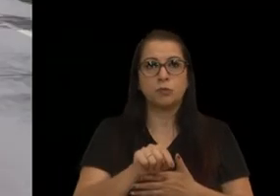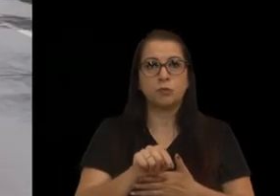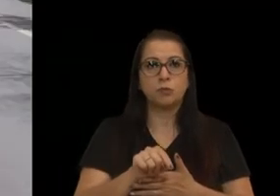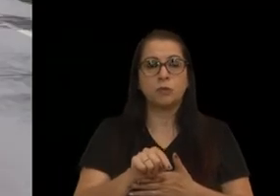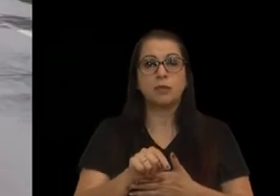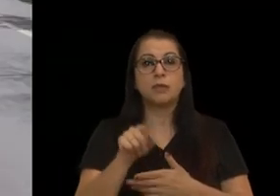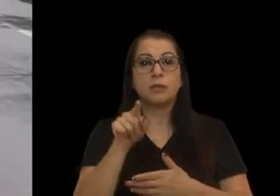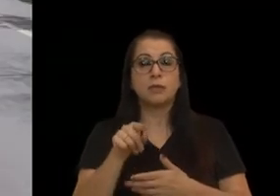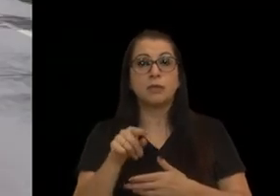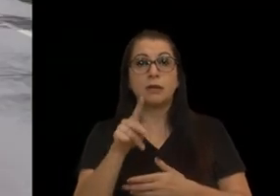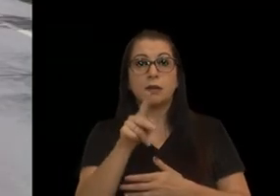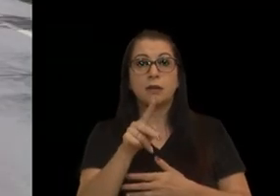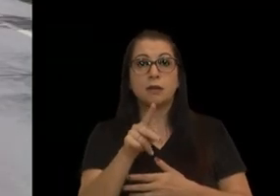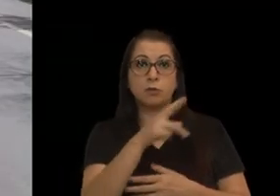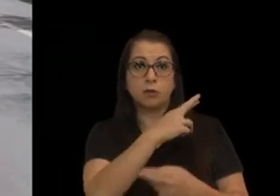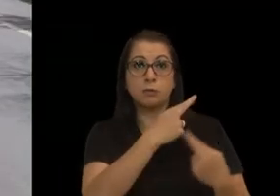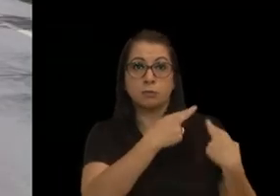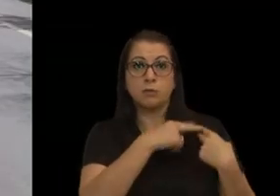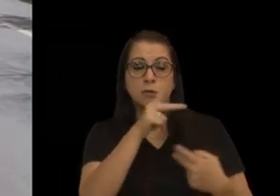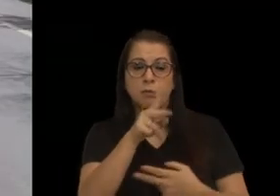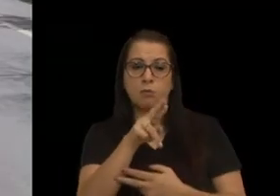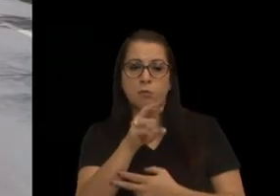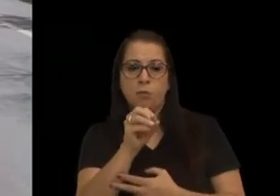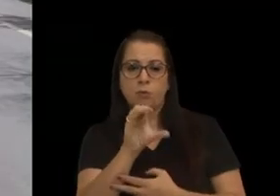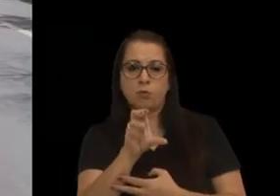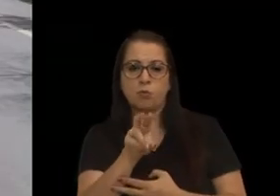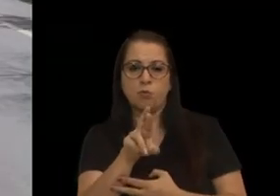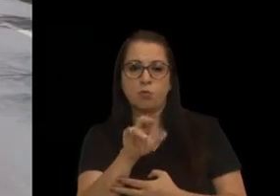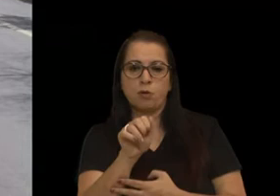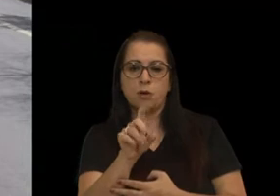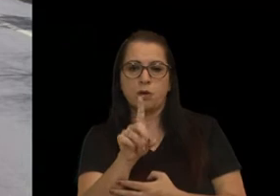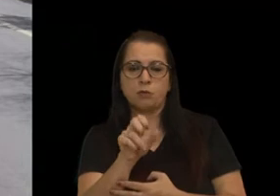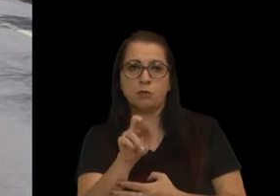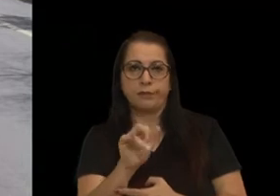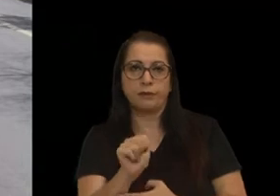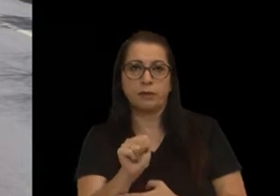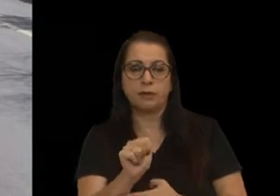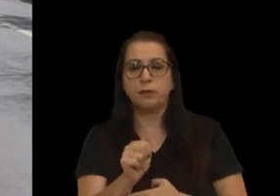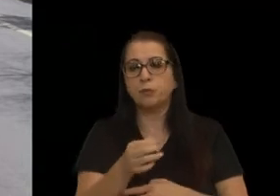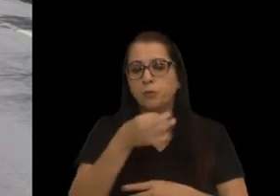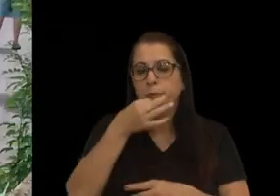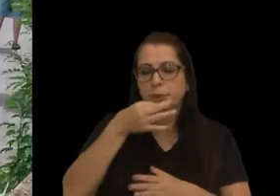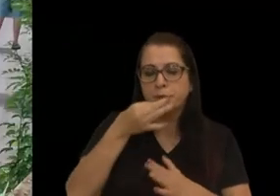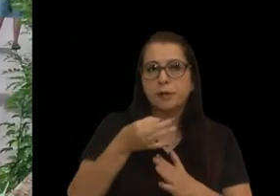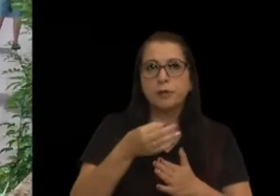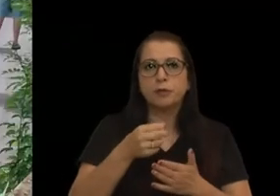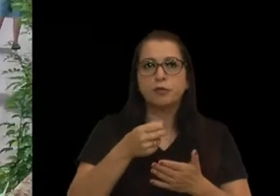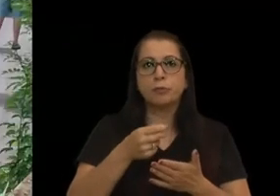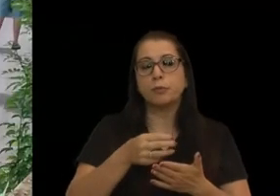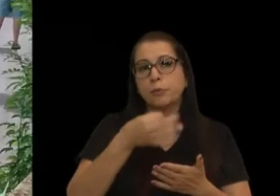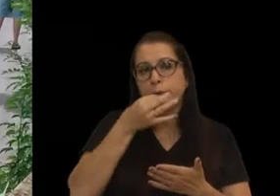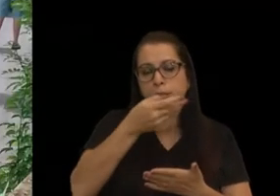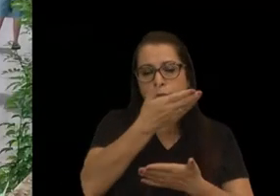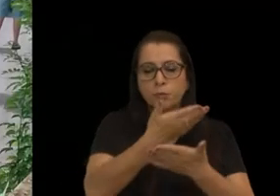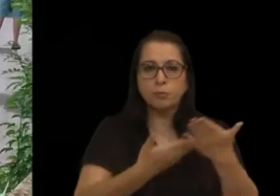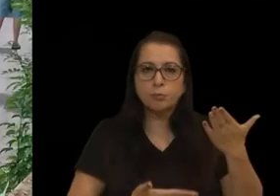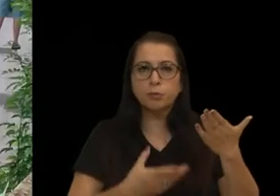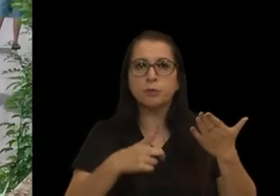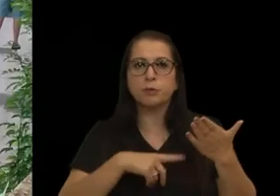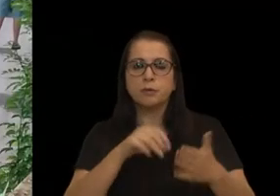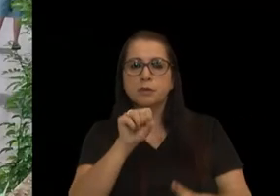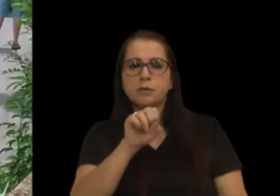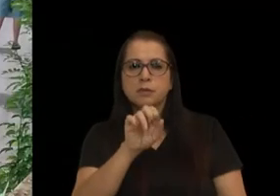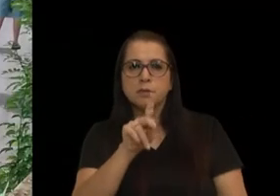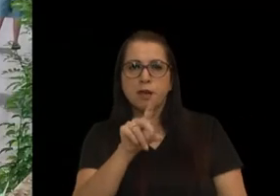Procuradoria, baseado em pareceres, provindos, enfim, do CEPLAN e dado seguimento, como tem aqui em